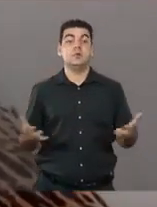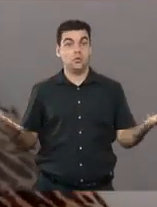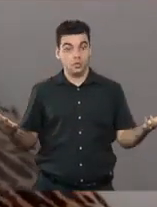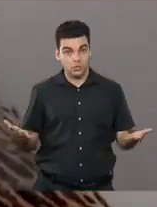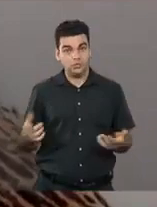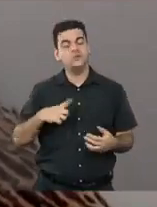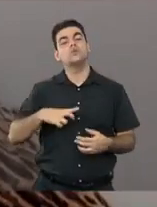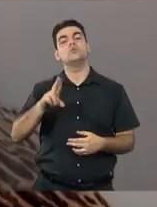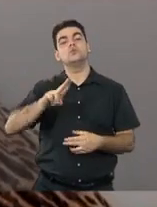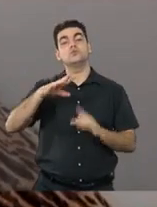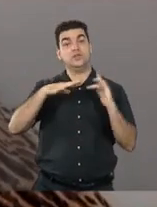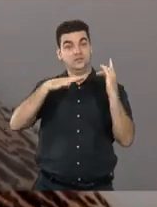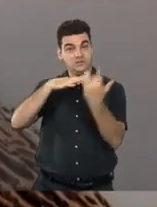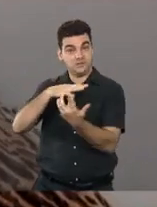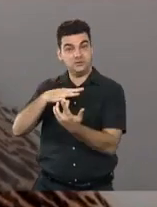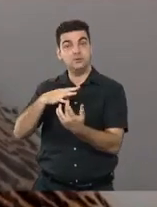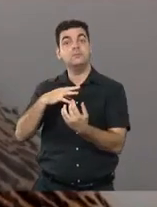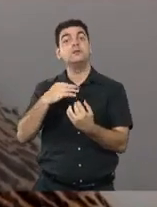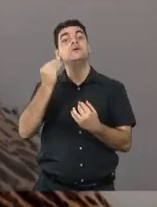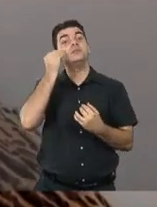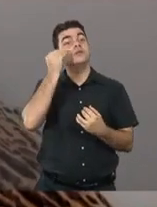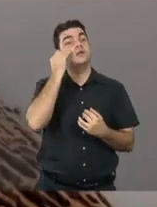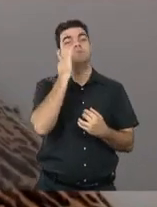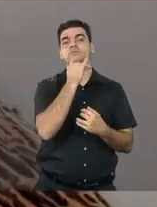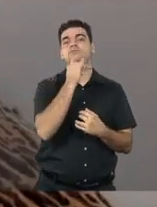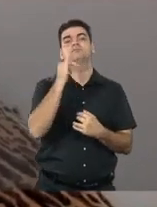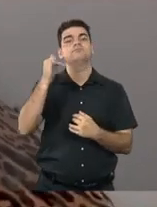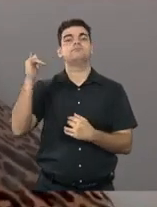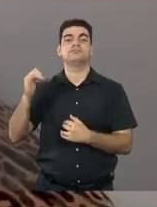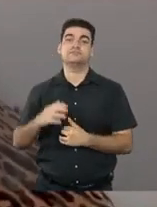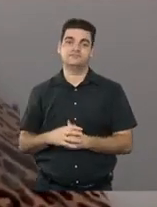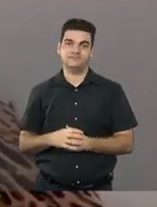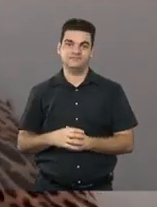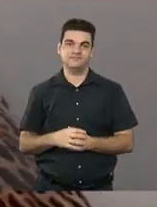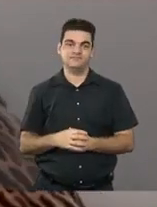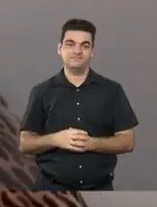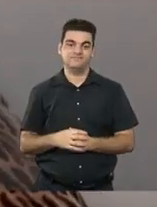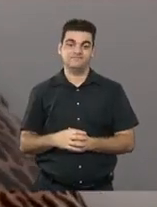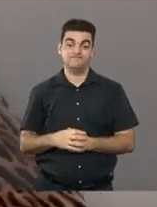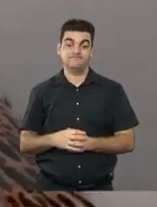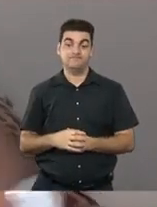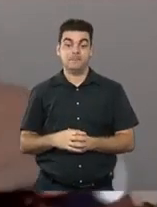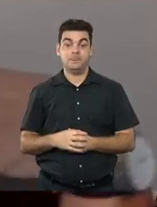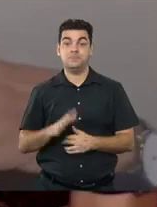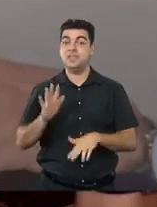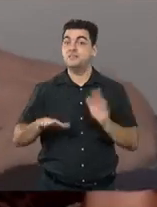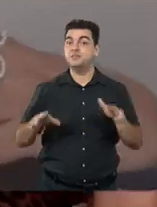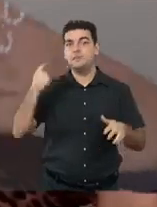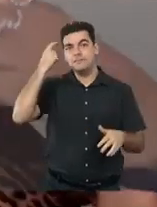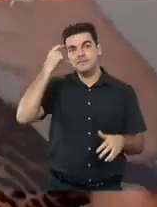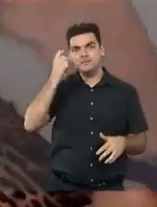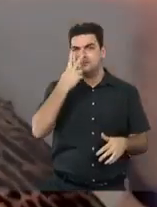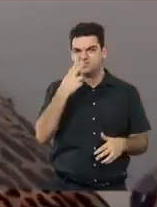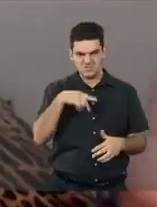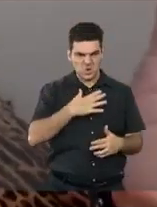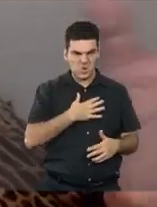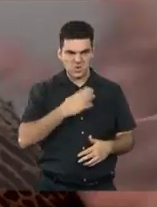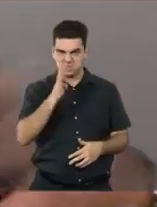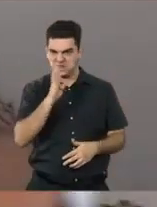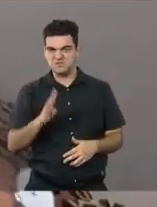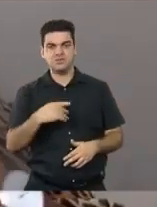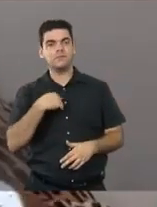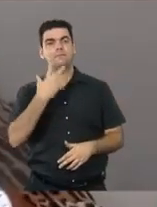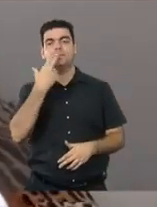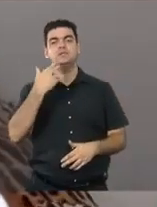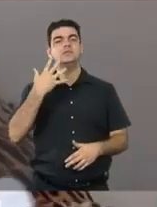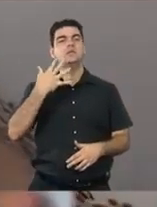sociais, porque eu aprendi a escutar o que eu não quero ouvir. E eu nunca pensei que alguém fosse falar, olha, você gosta do Brasil, você canta o